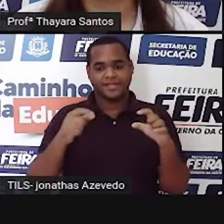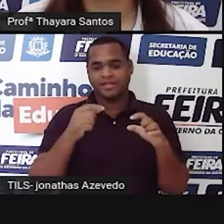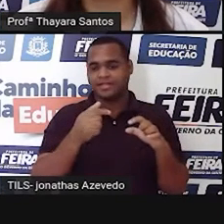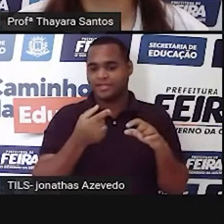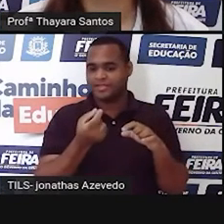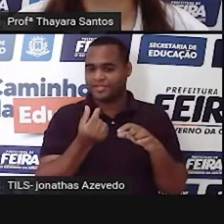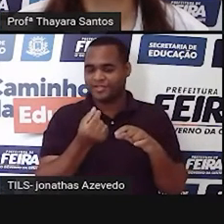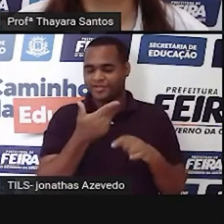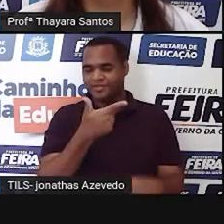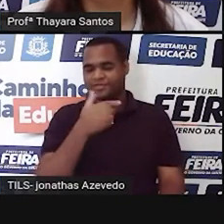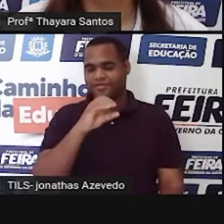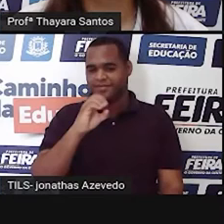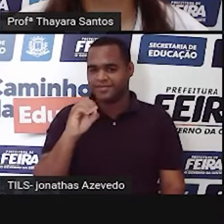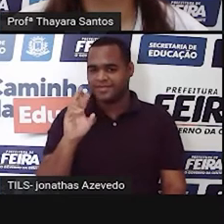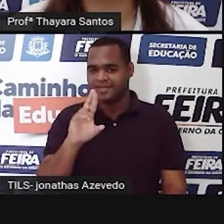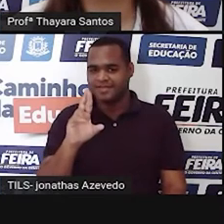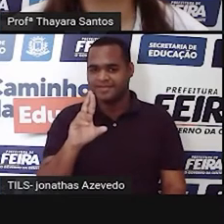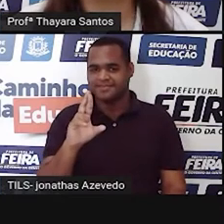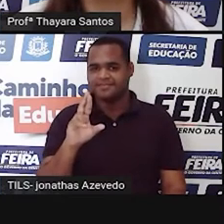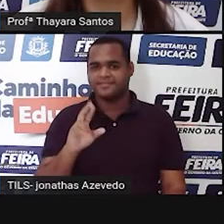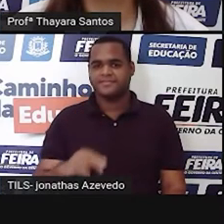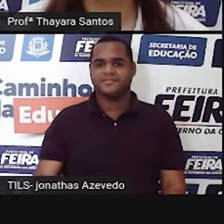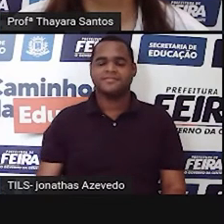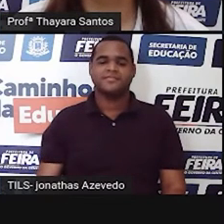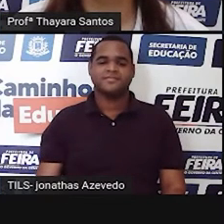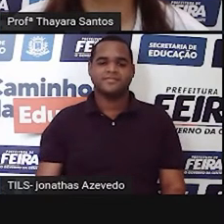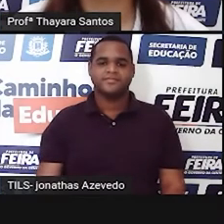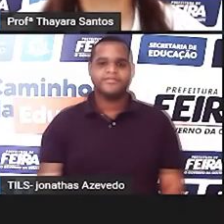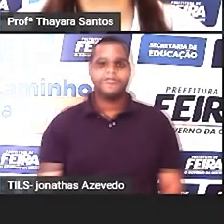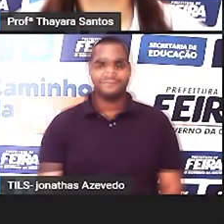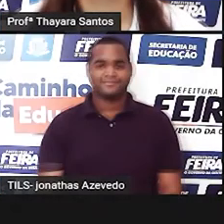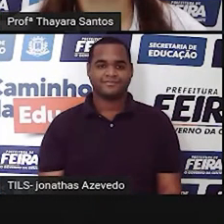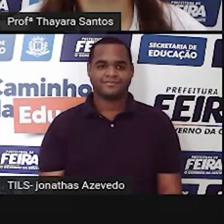nas cédulas novas. Na cédula nova de R$ 200.